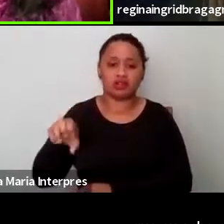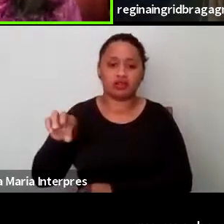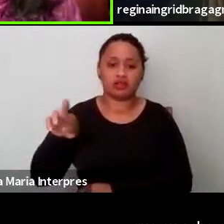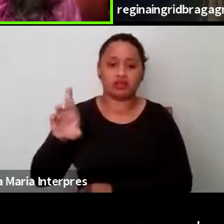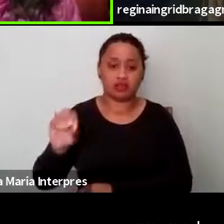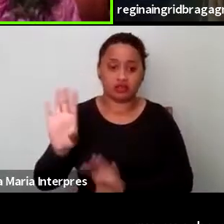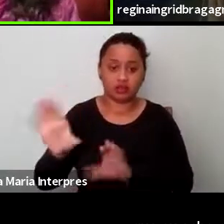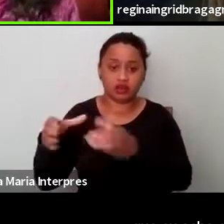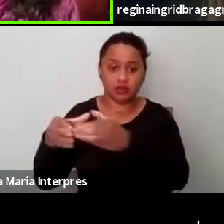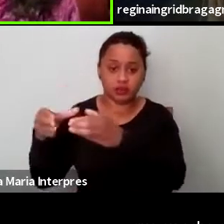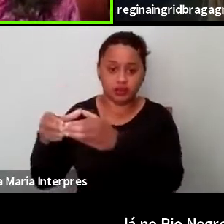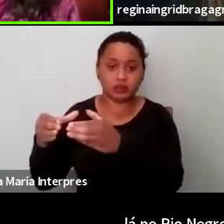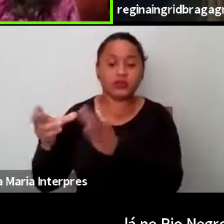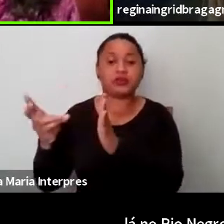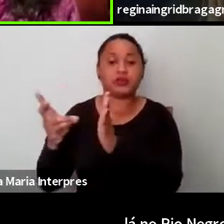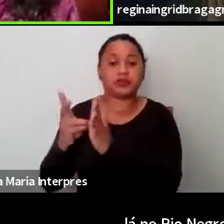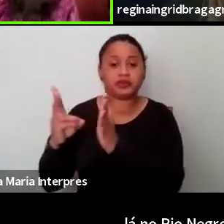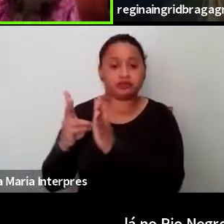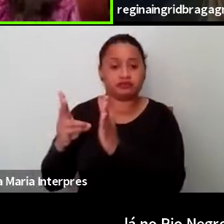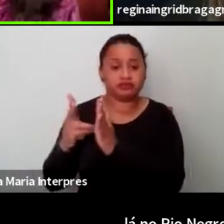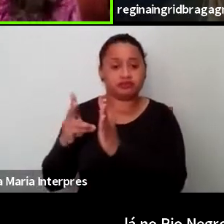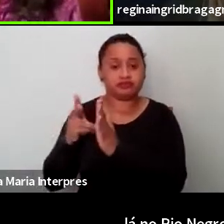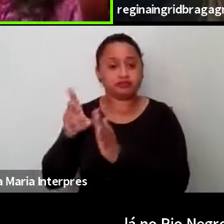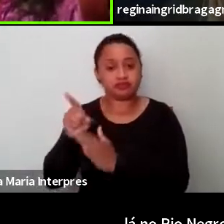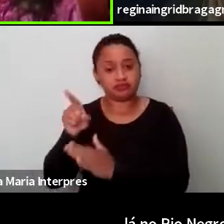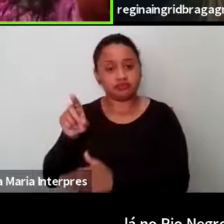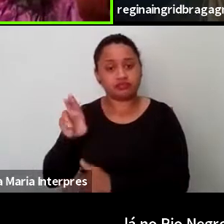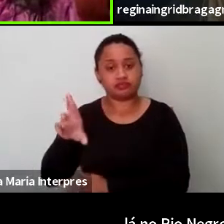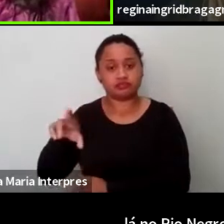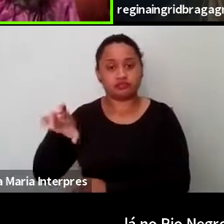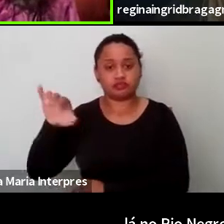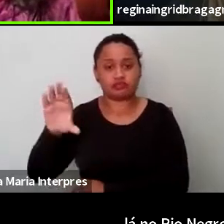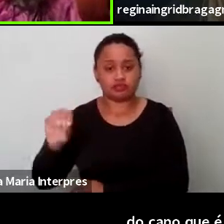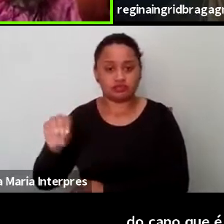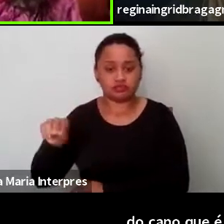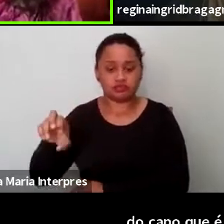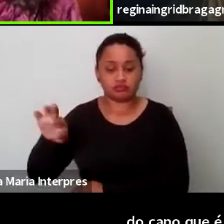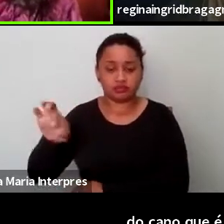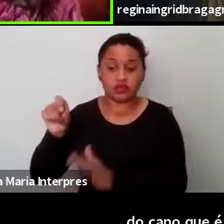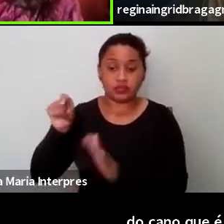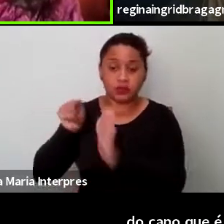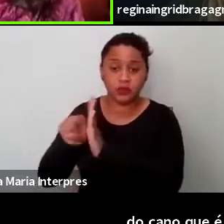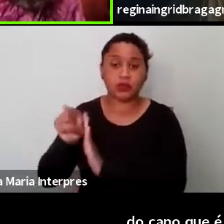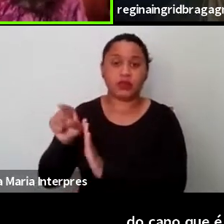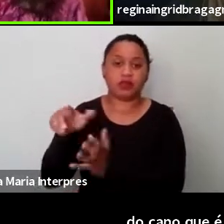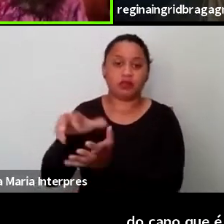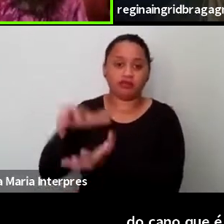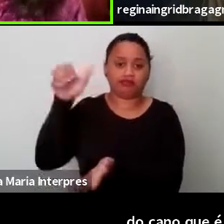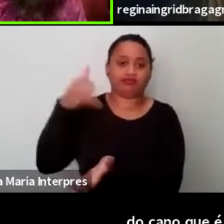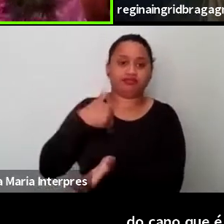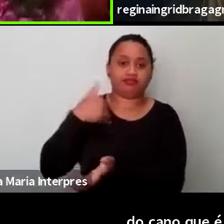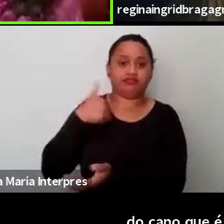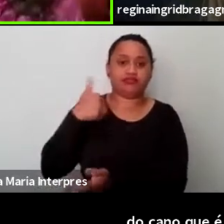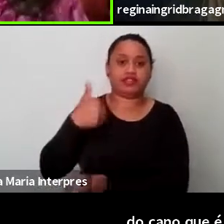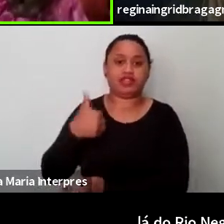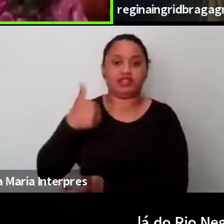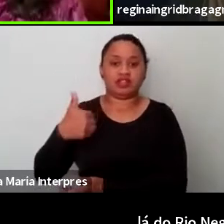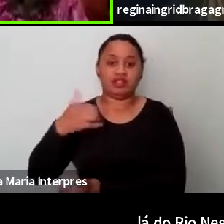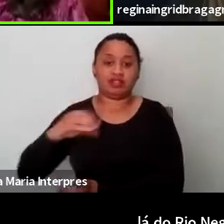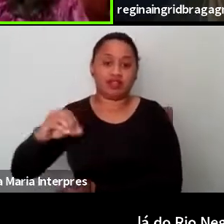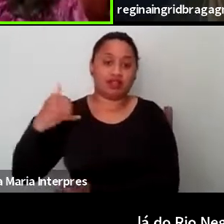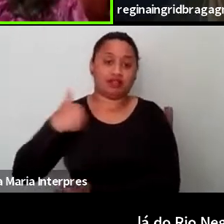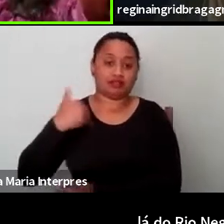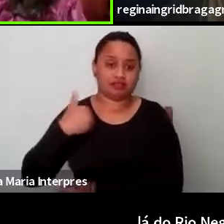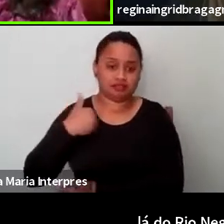um povo indígena lá do Rio Negro, né? E eu perguntei para um ancião de 110 anos, eles estavam o tempo todo